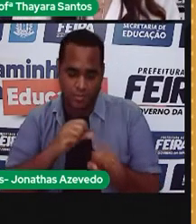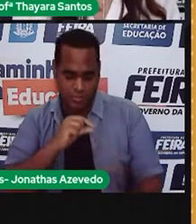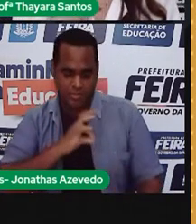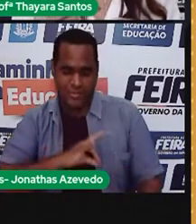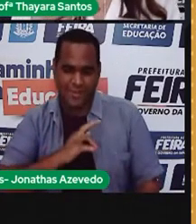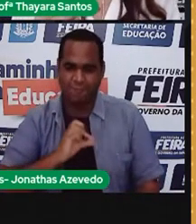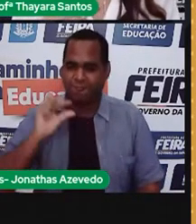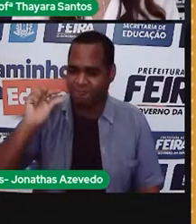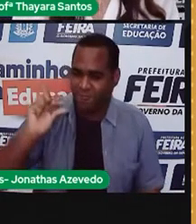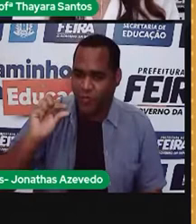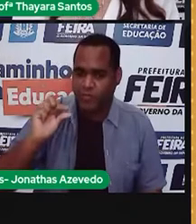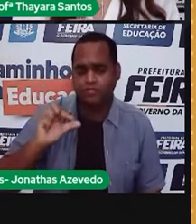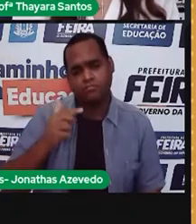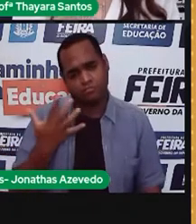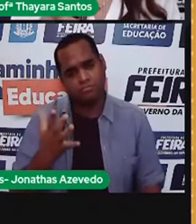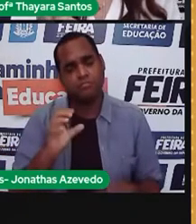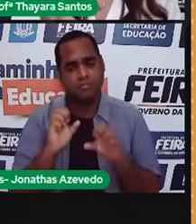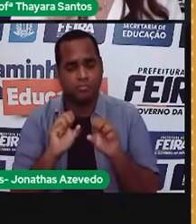critérios,